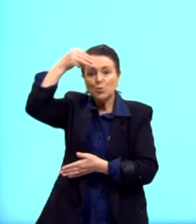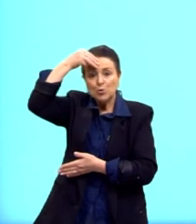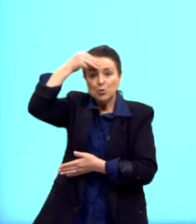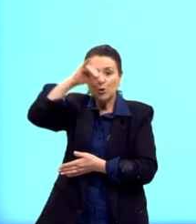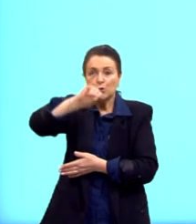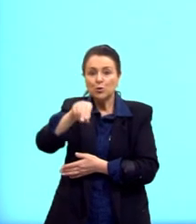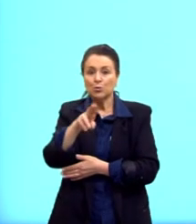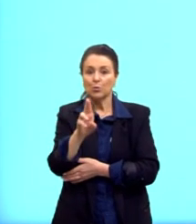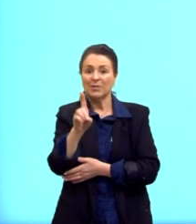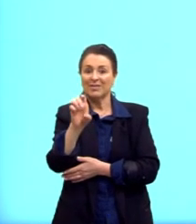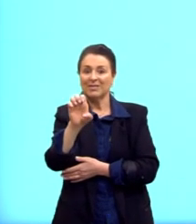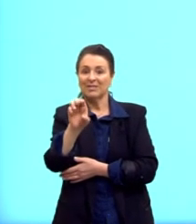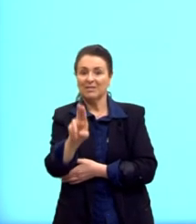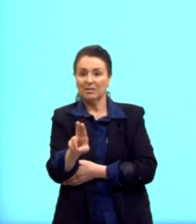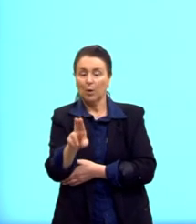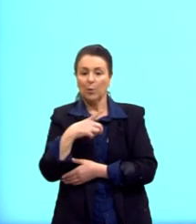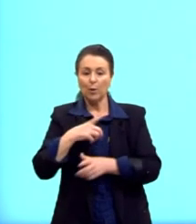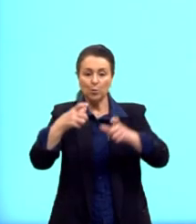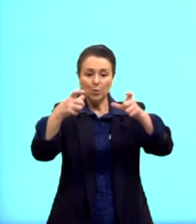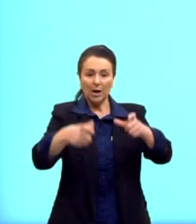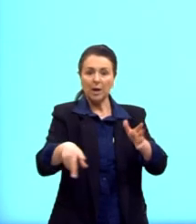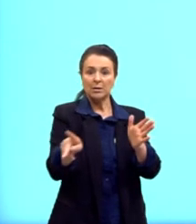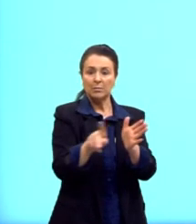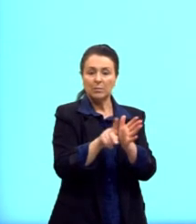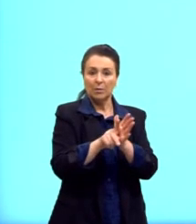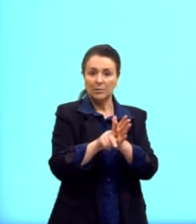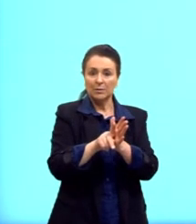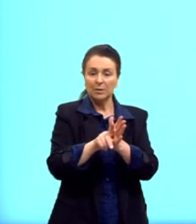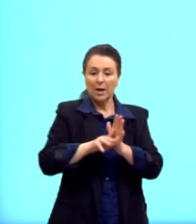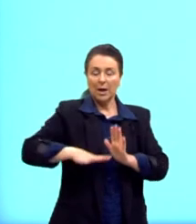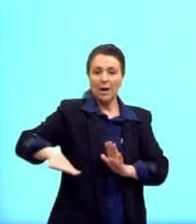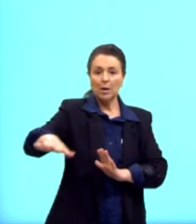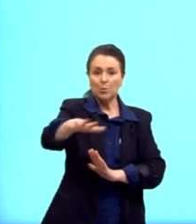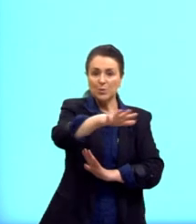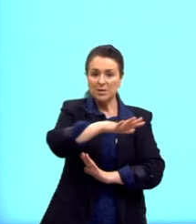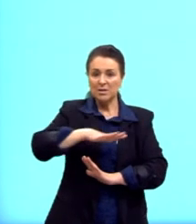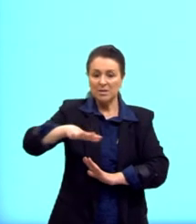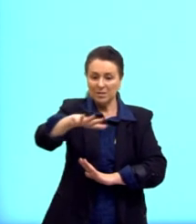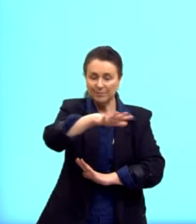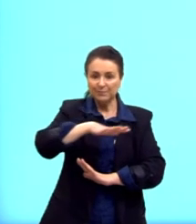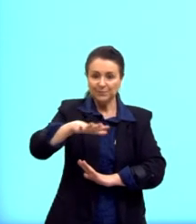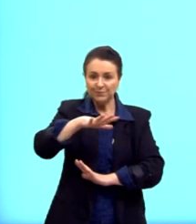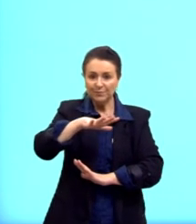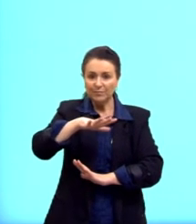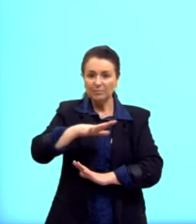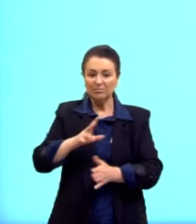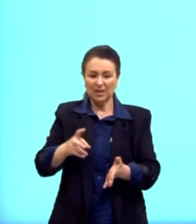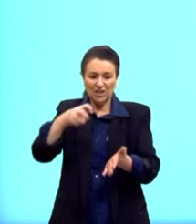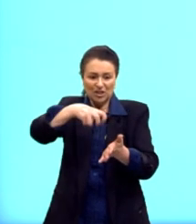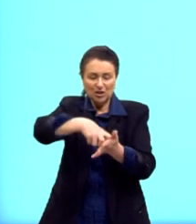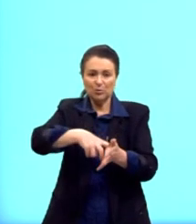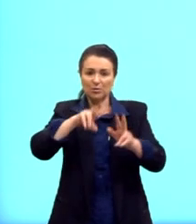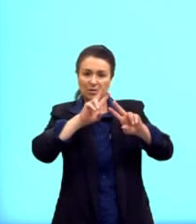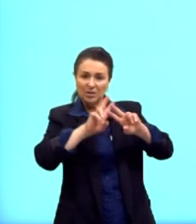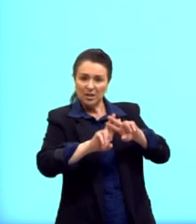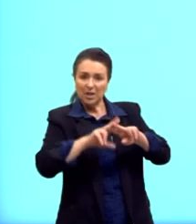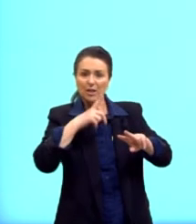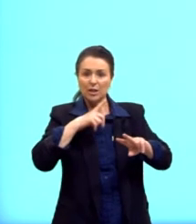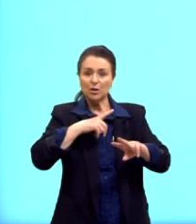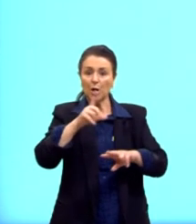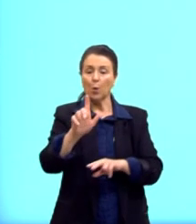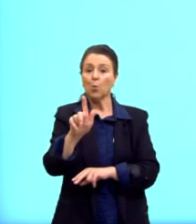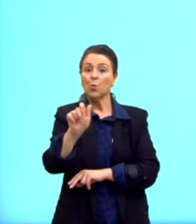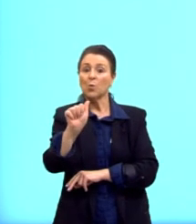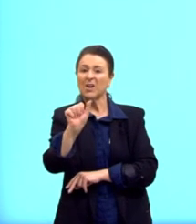foram as câmaras de gás. Então, nos campos de concentração, eles tinham câmaras que jogavam o gás Ziclon e matavam várias